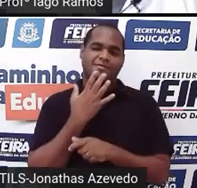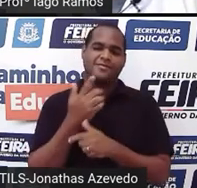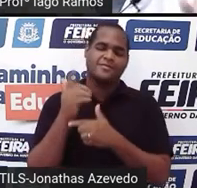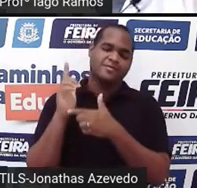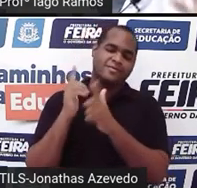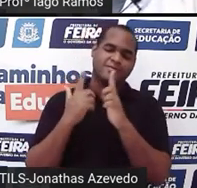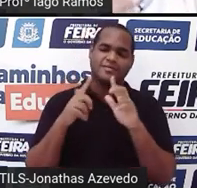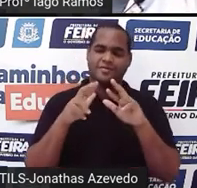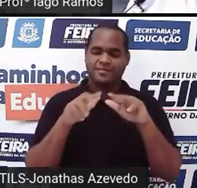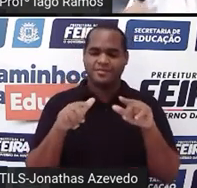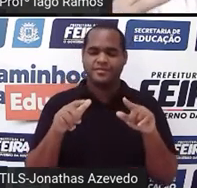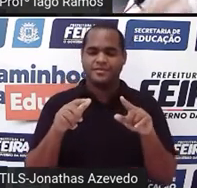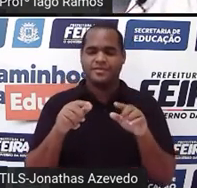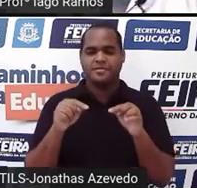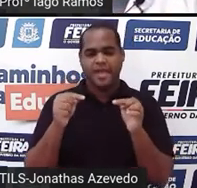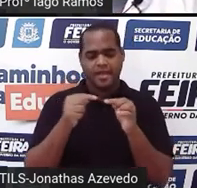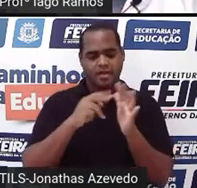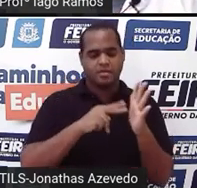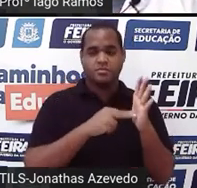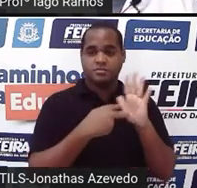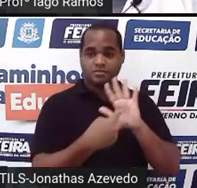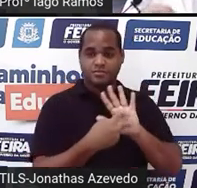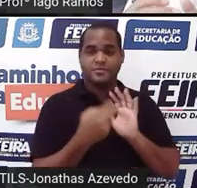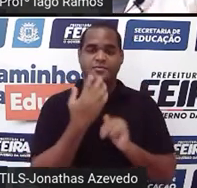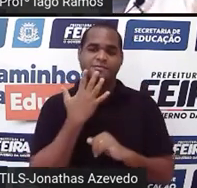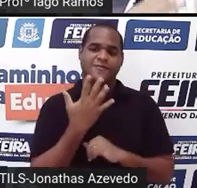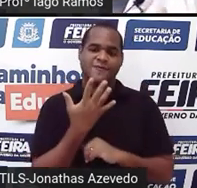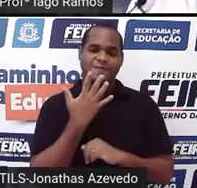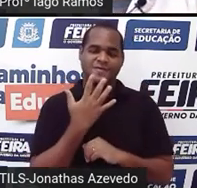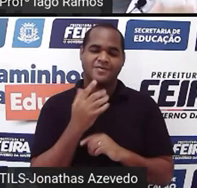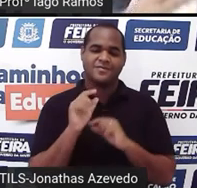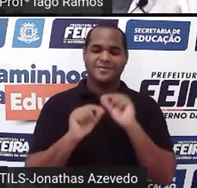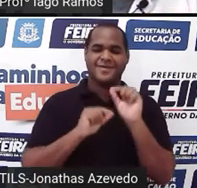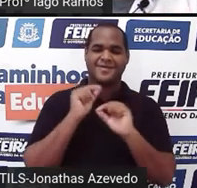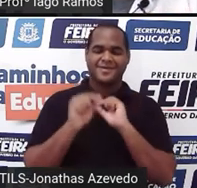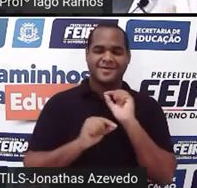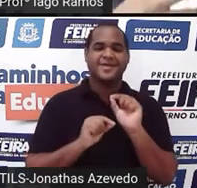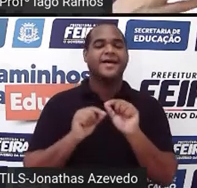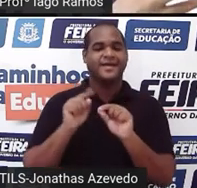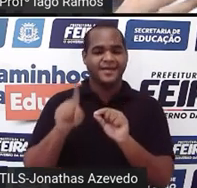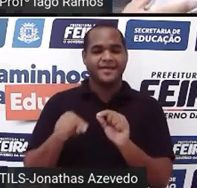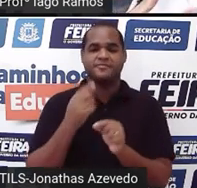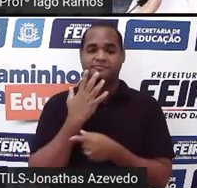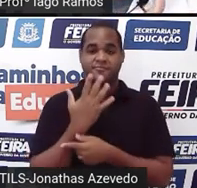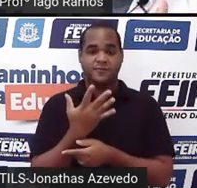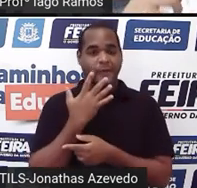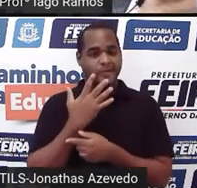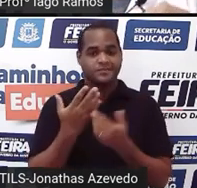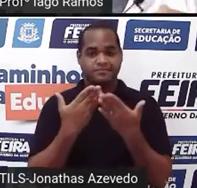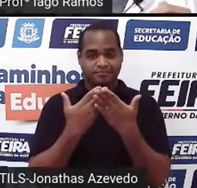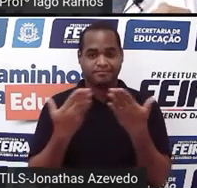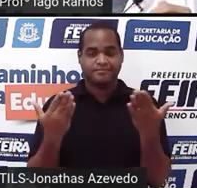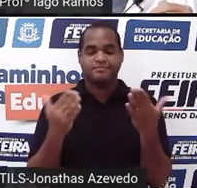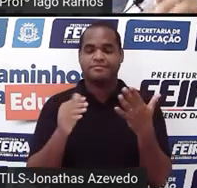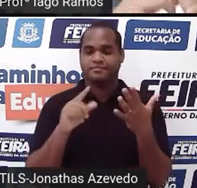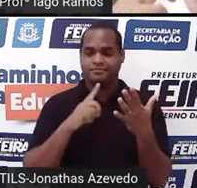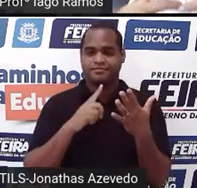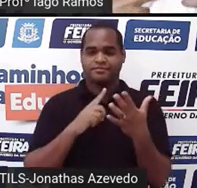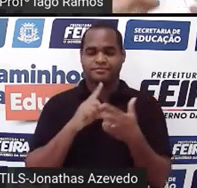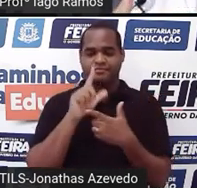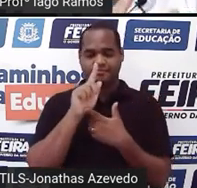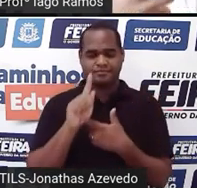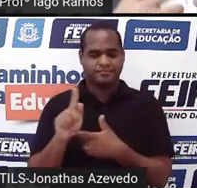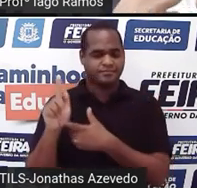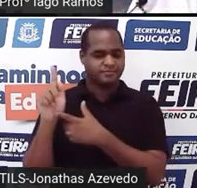é dar o significado para cada cor, para cada cor no gráfico tem uma legenda, então a